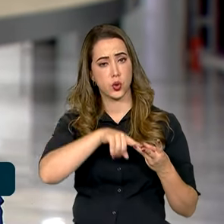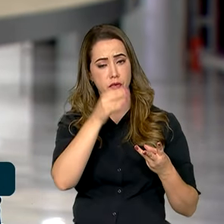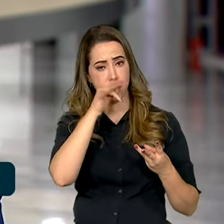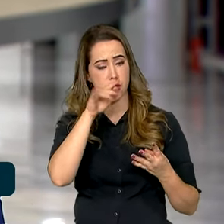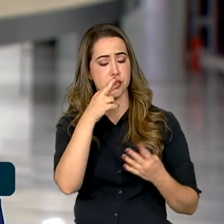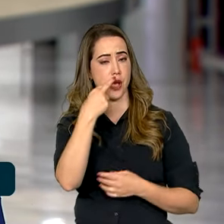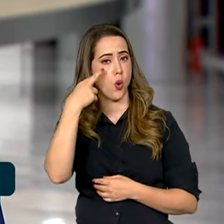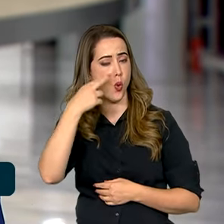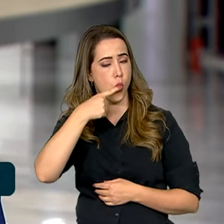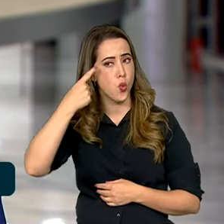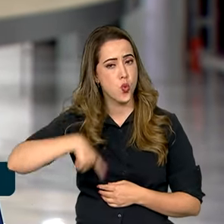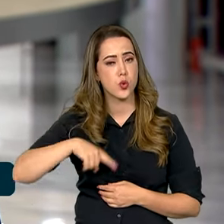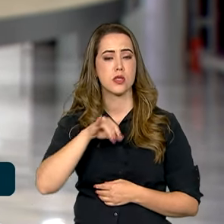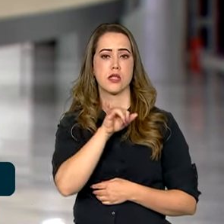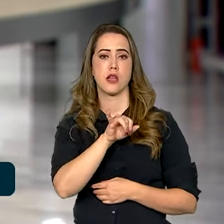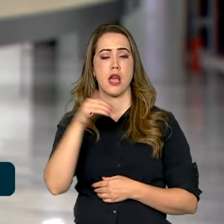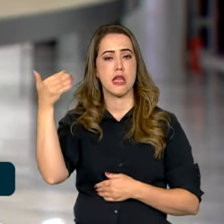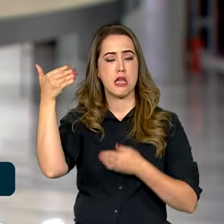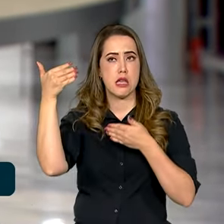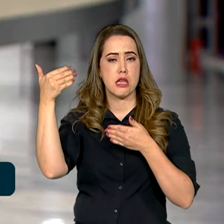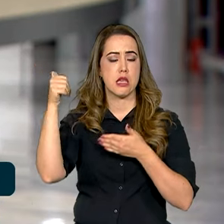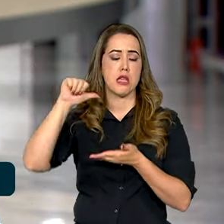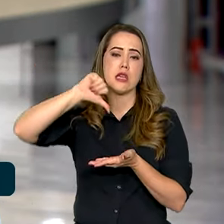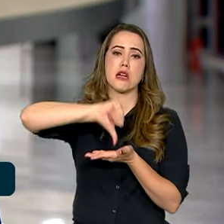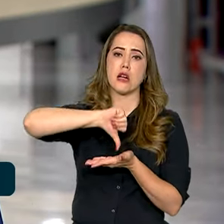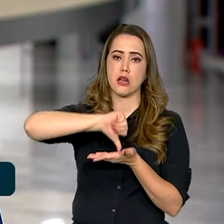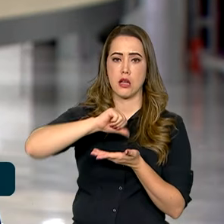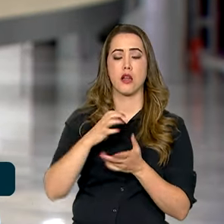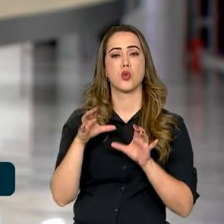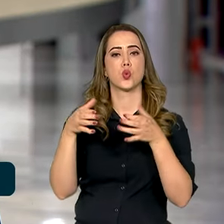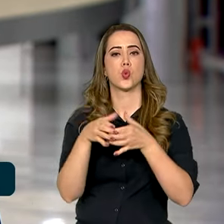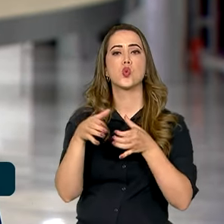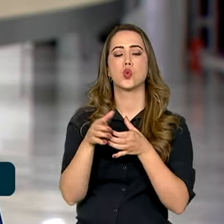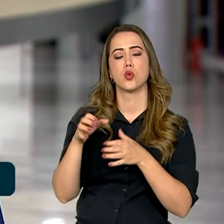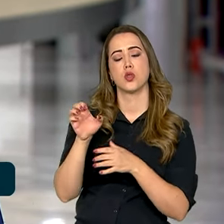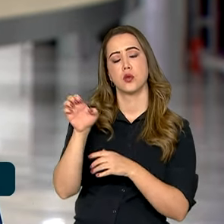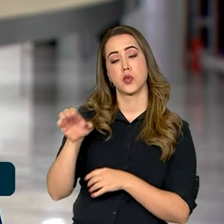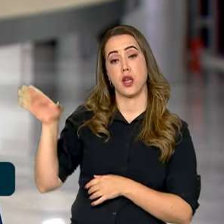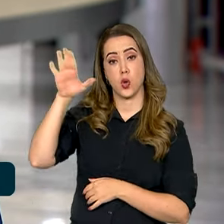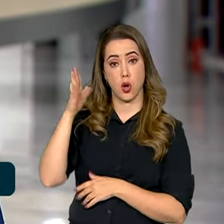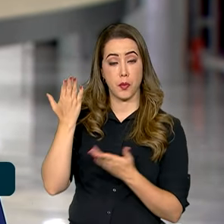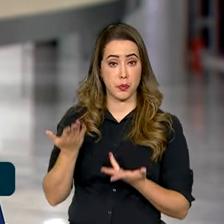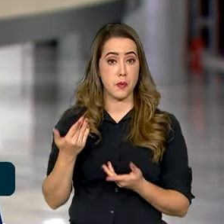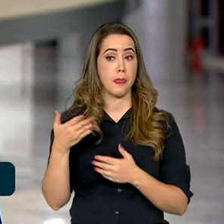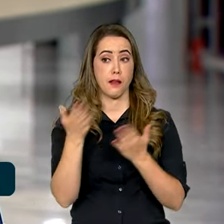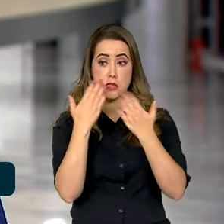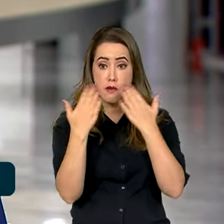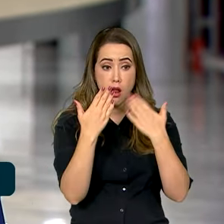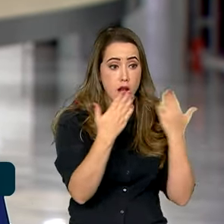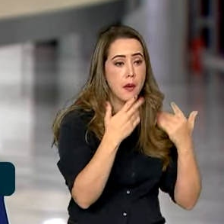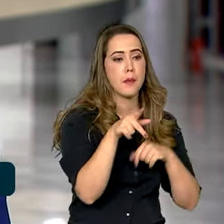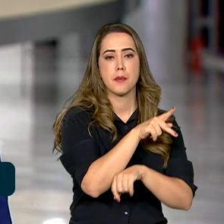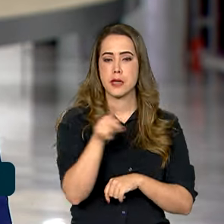Rússia, Turquia, Irã, Catar e do Conselho Europeu. Nessas conversas, o presidente reforça